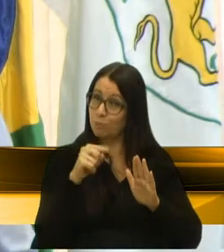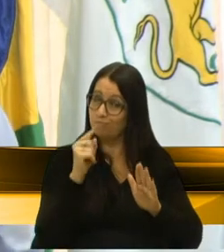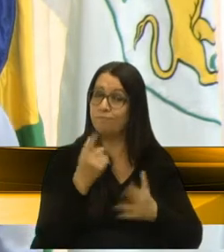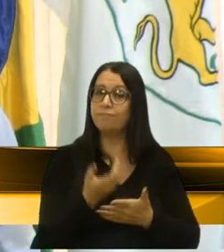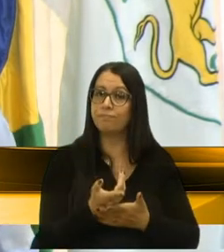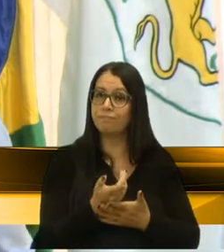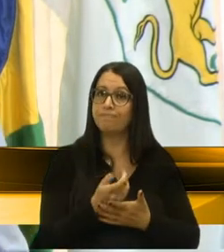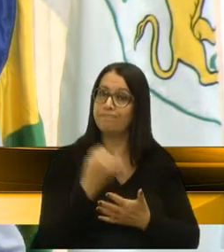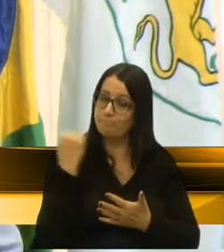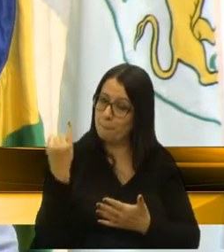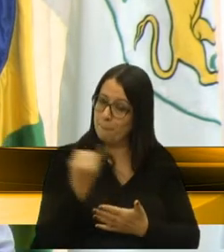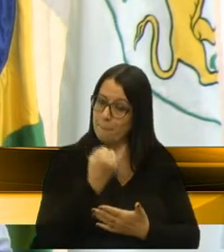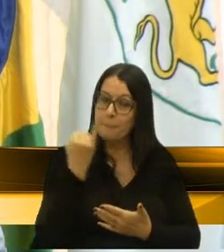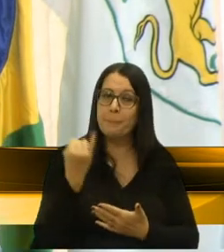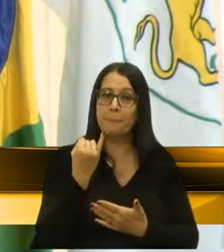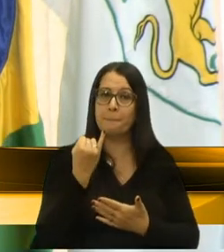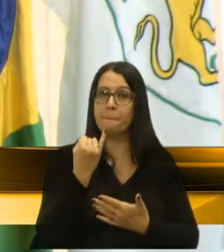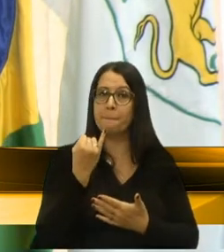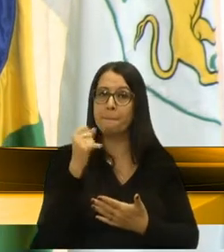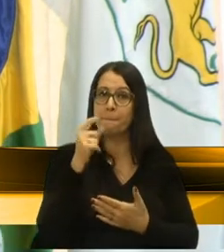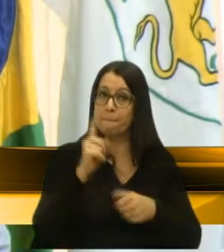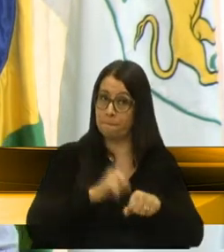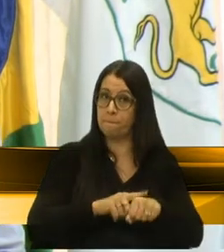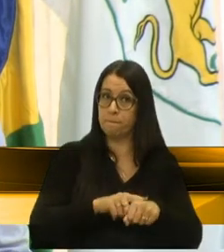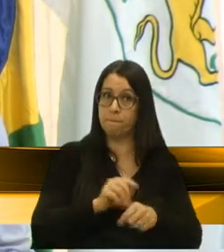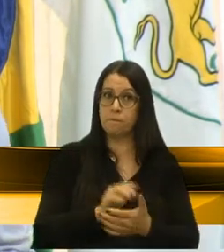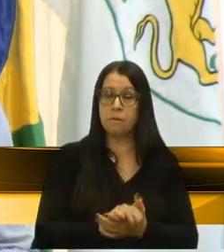importante e relevante para o momento.